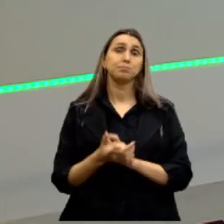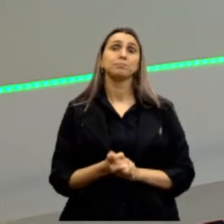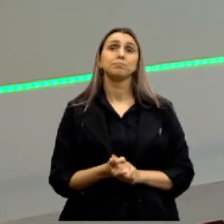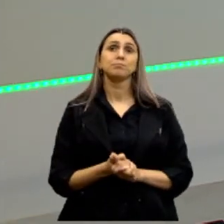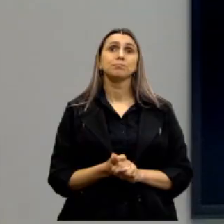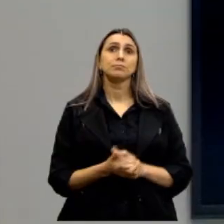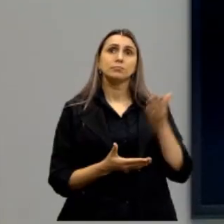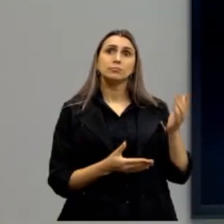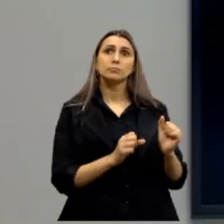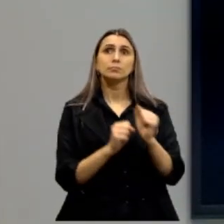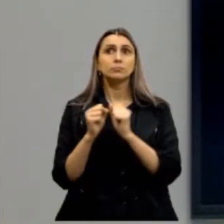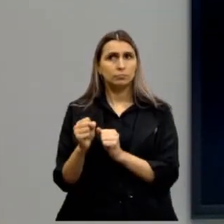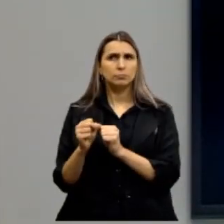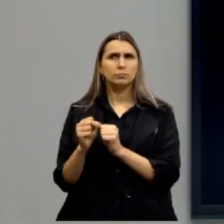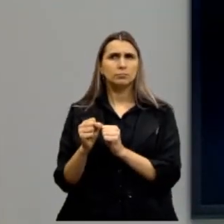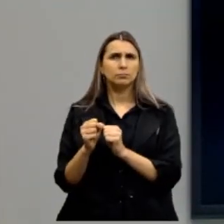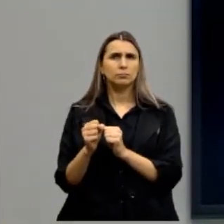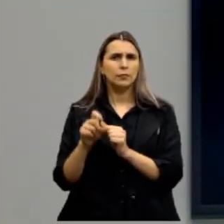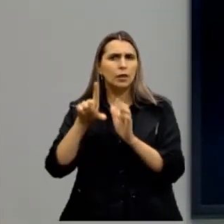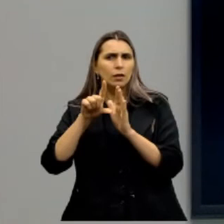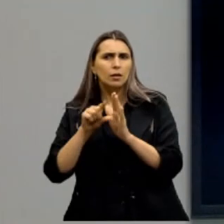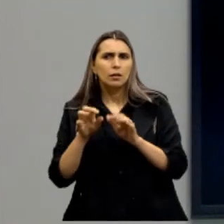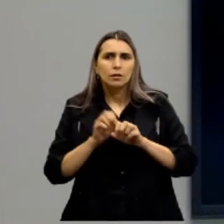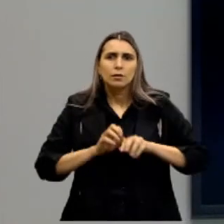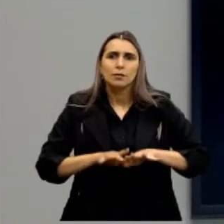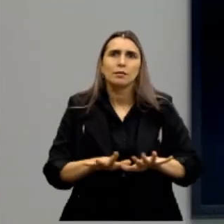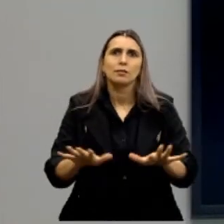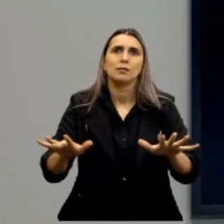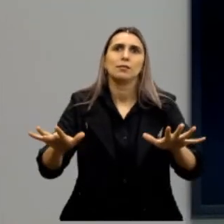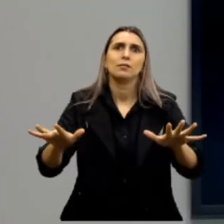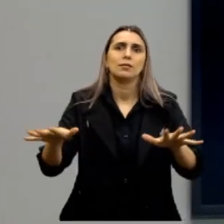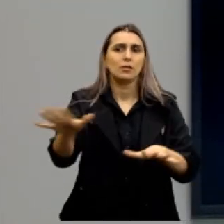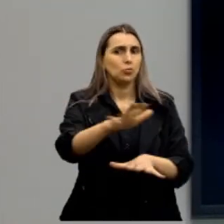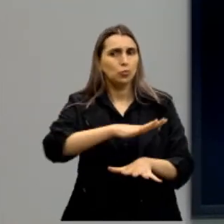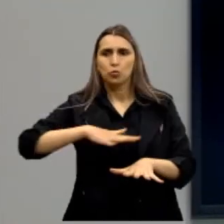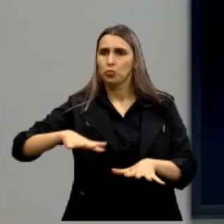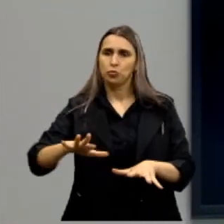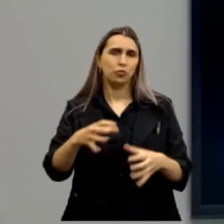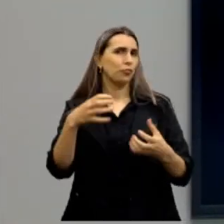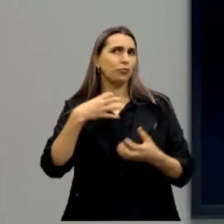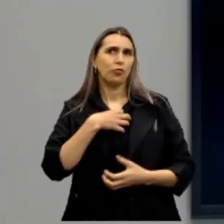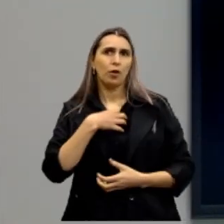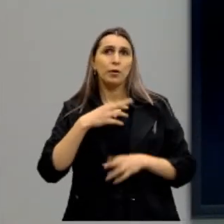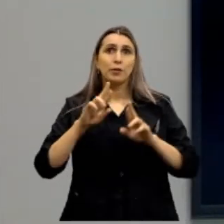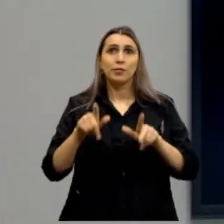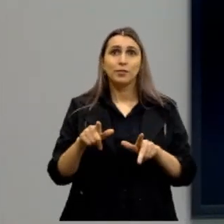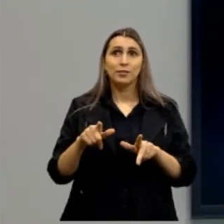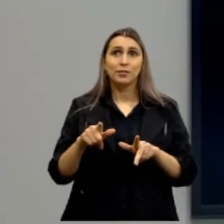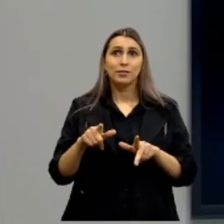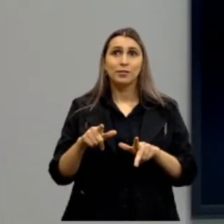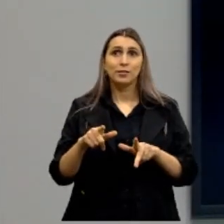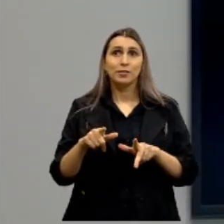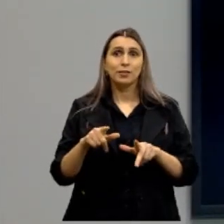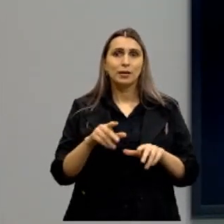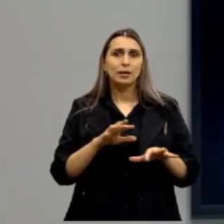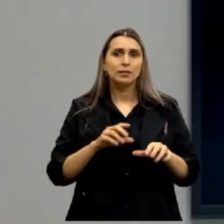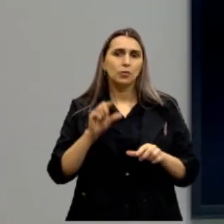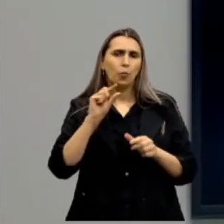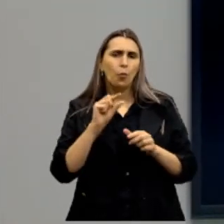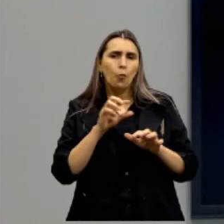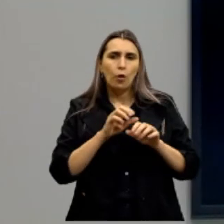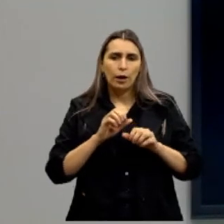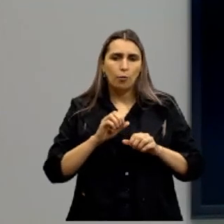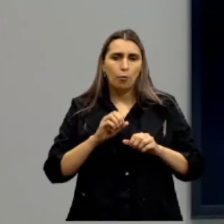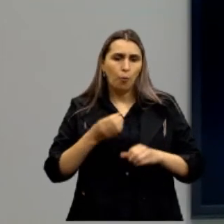e o poder está diluído em toda parte e assume diversas formas, que ele chama então de micropoderes.